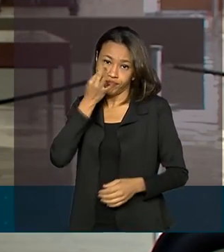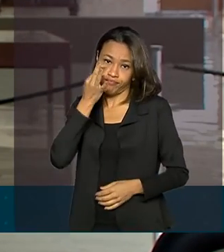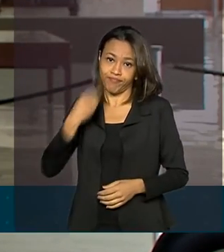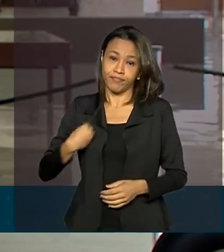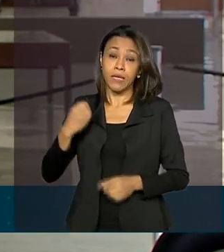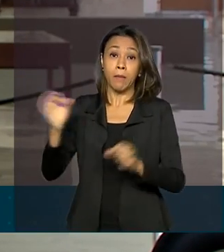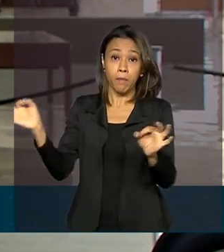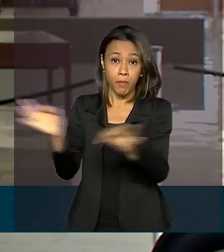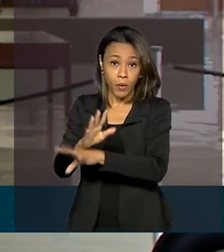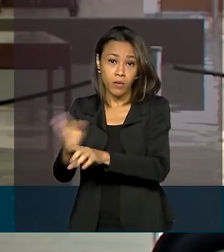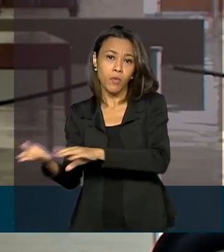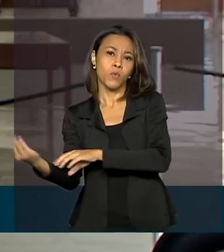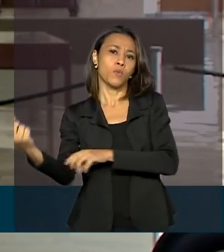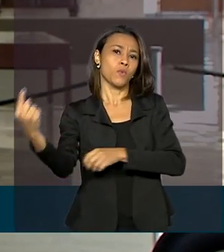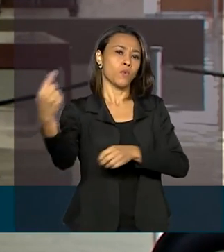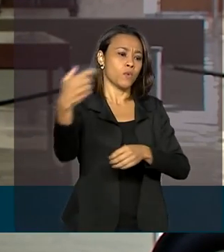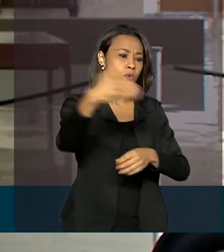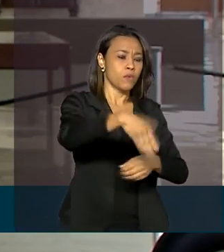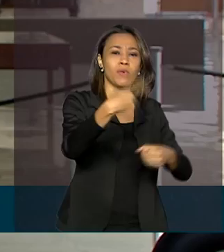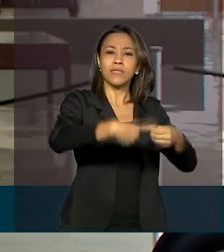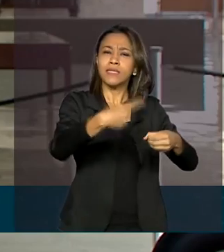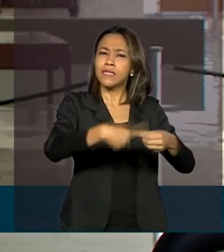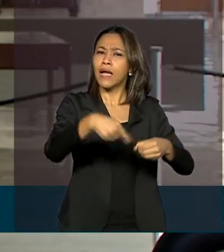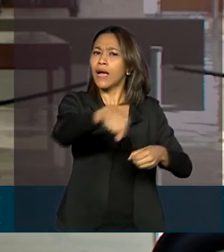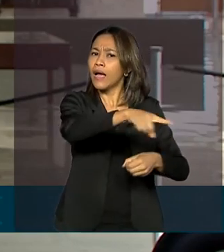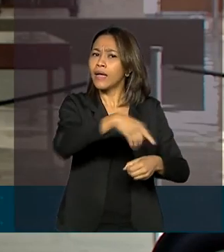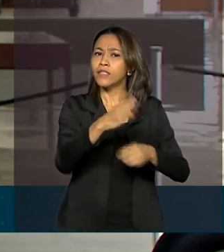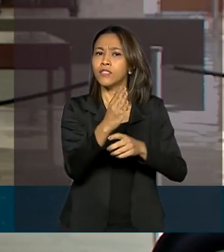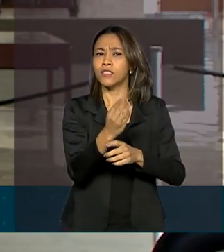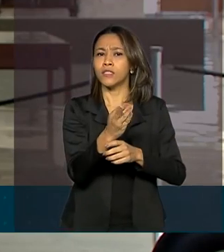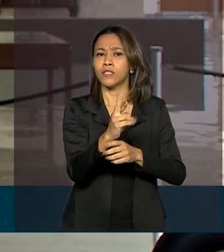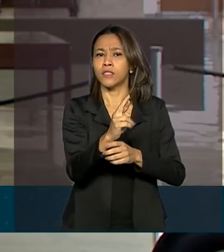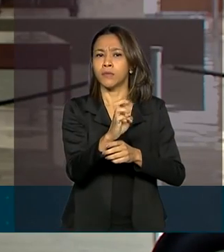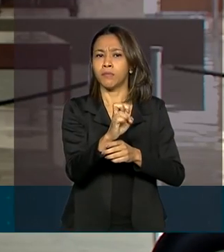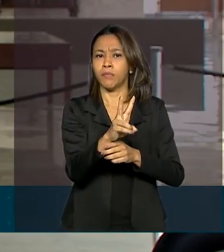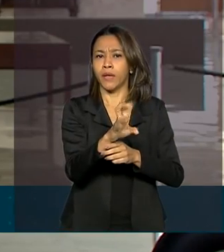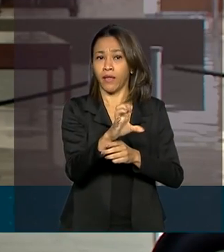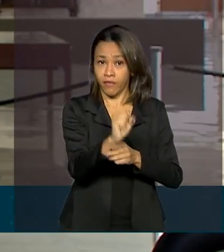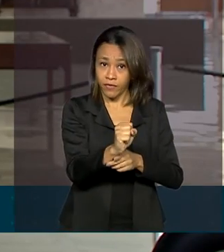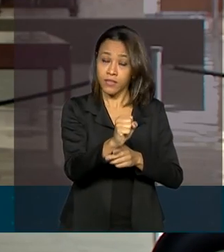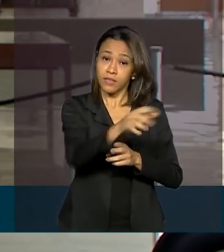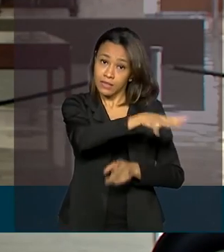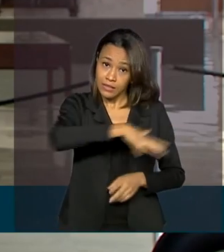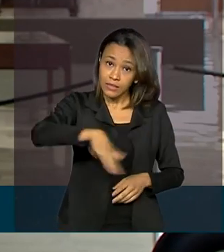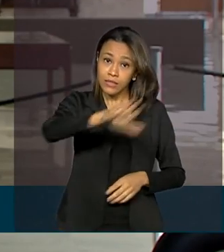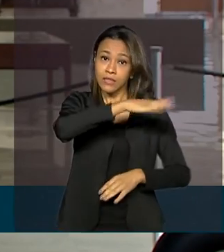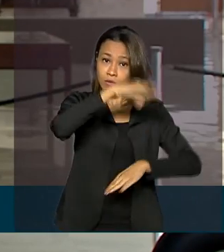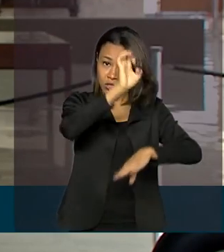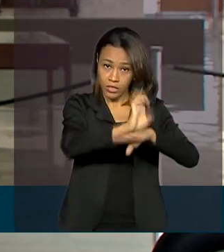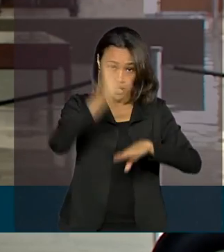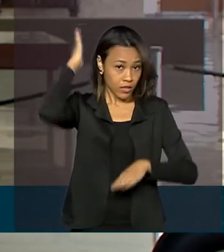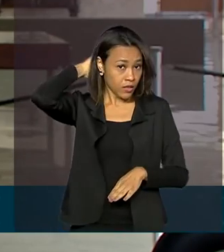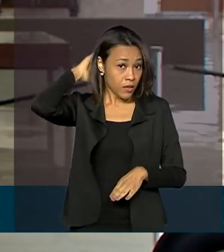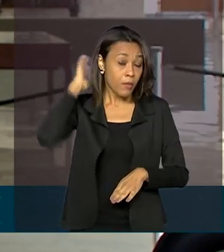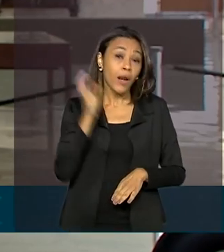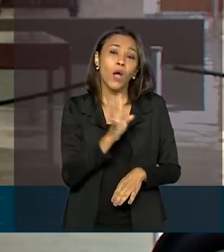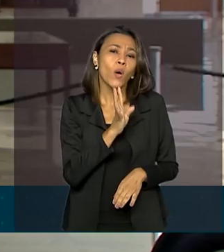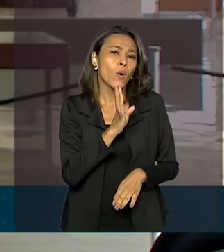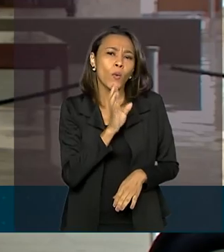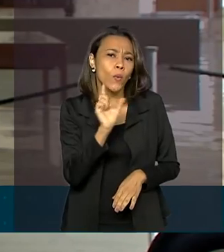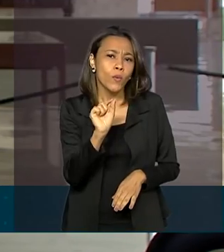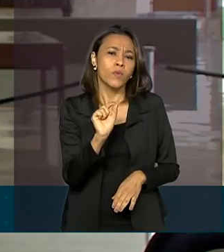para Breves, na Ilha do Marajó, no Pará. Amanhã ele vai conhecer como funciona uma agência barco da Caixa